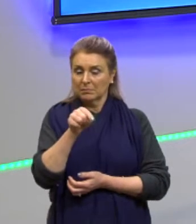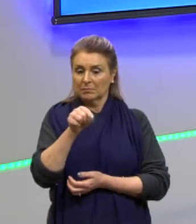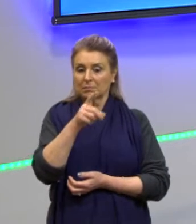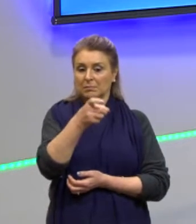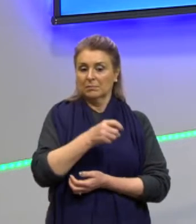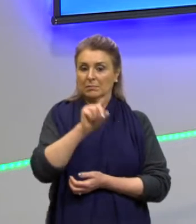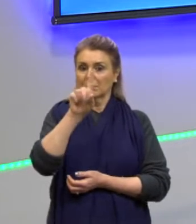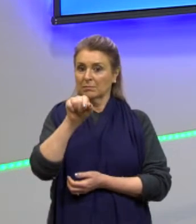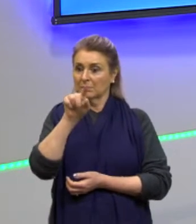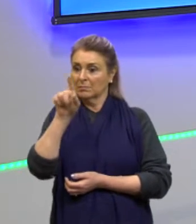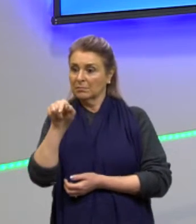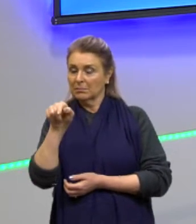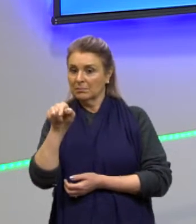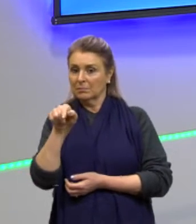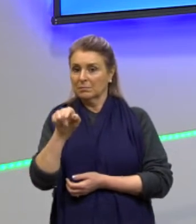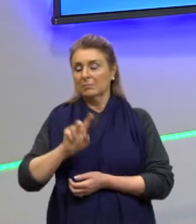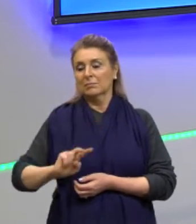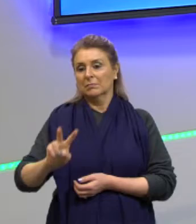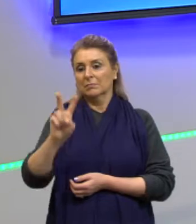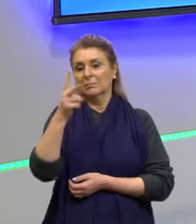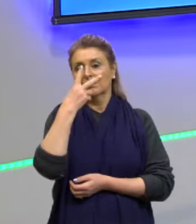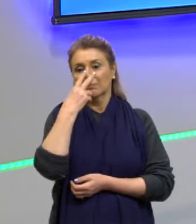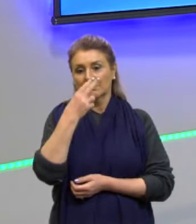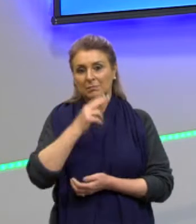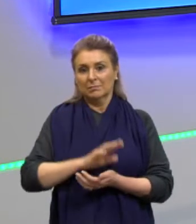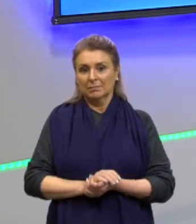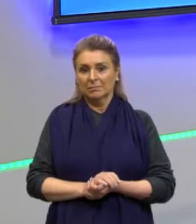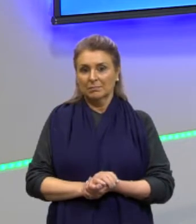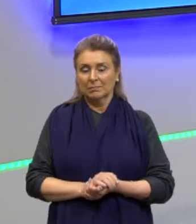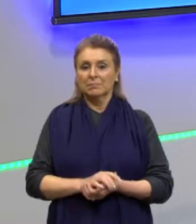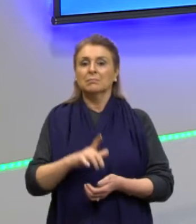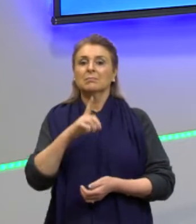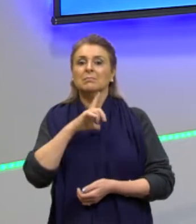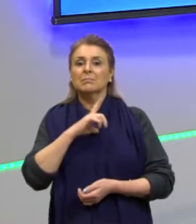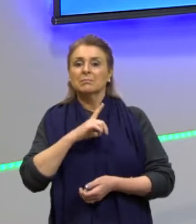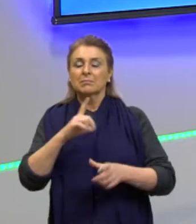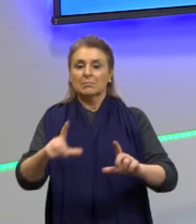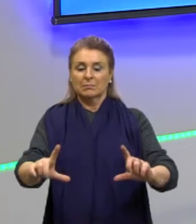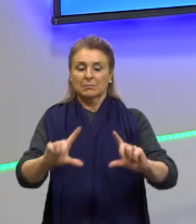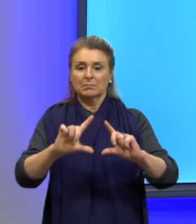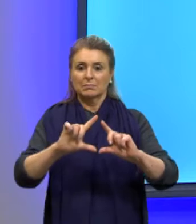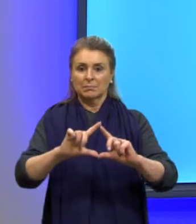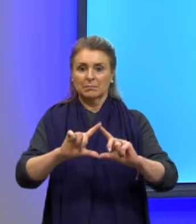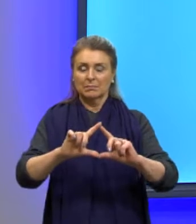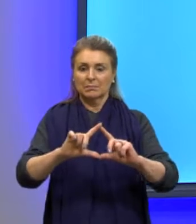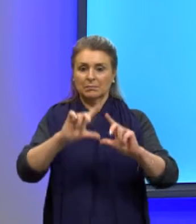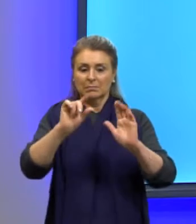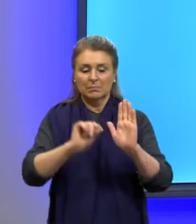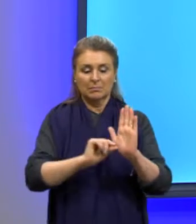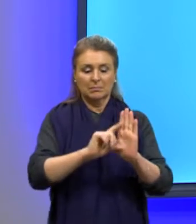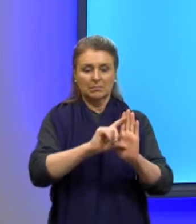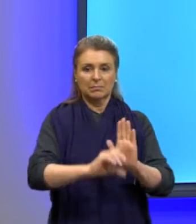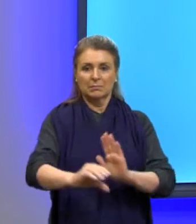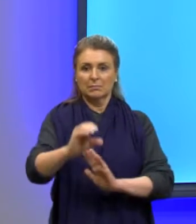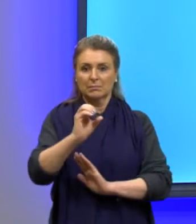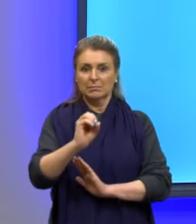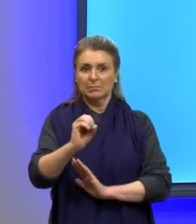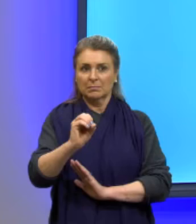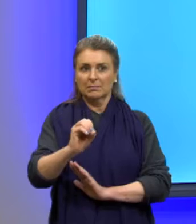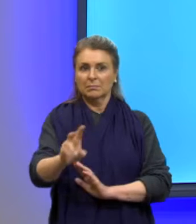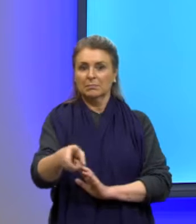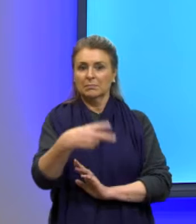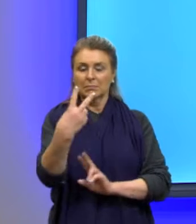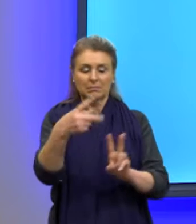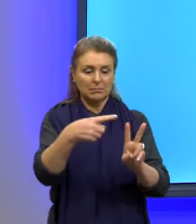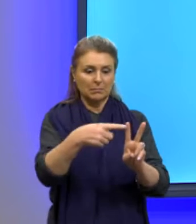é o mesmo valor. E quando eu tenho um delta maior do que zero, eu tenho duas